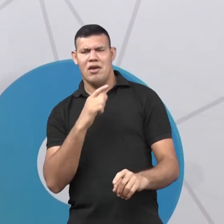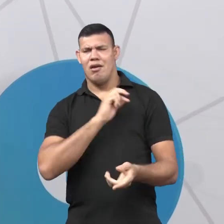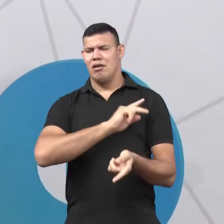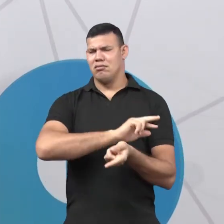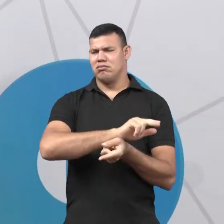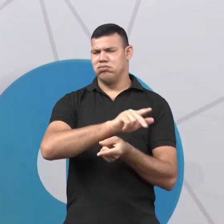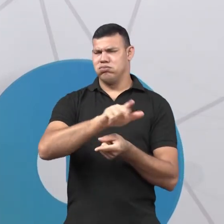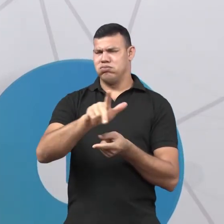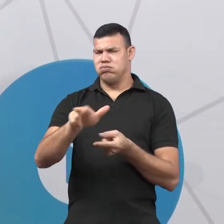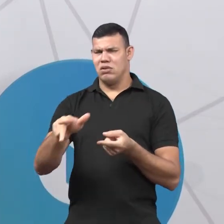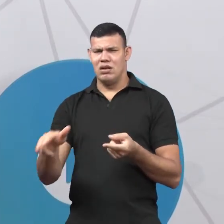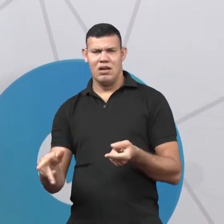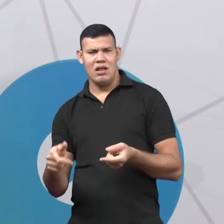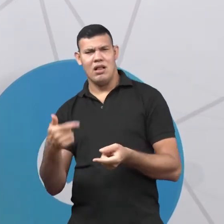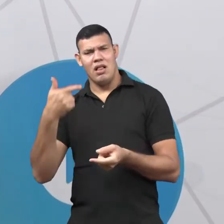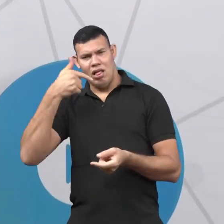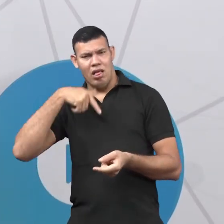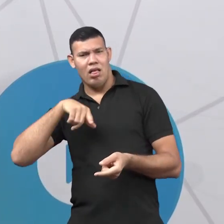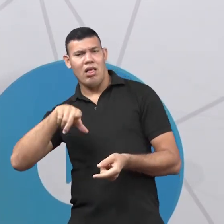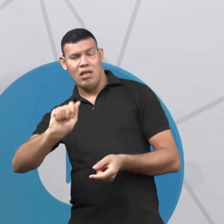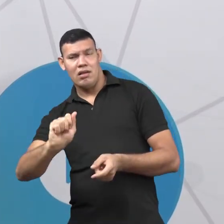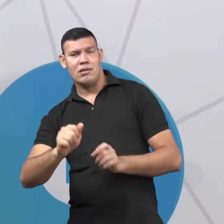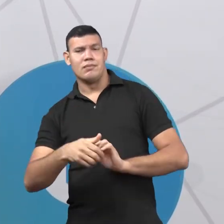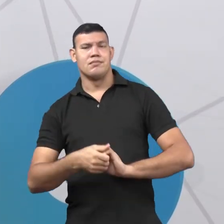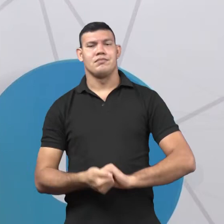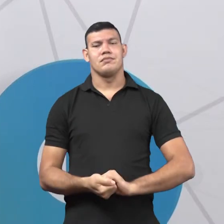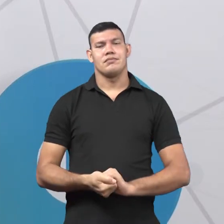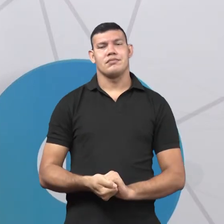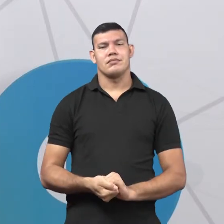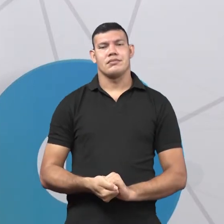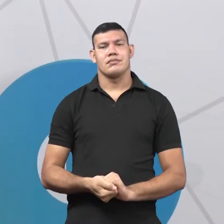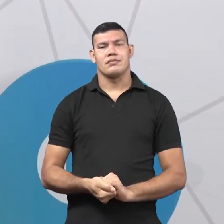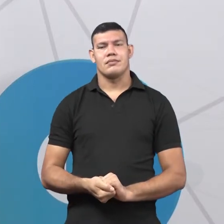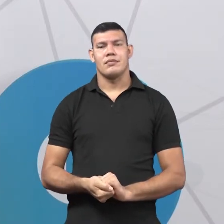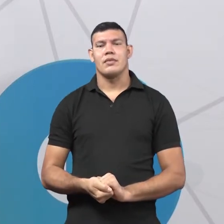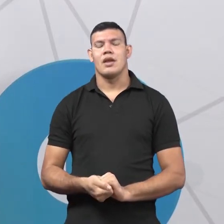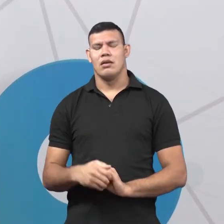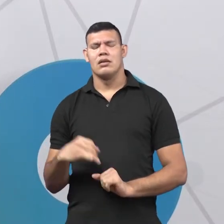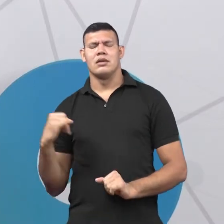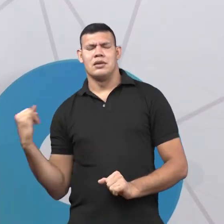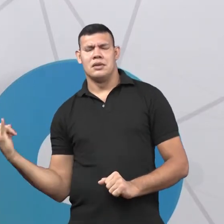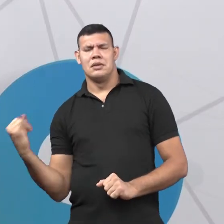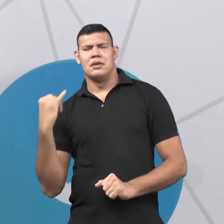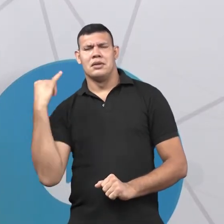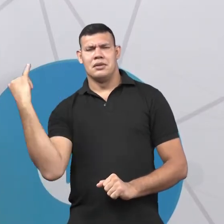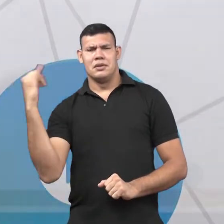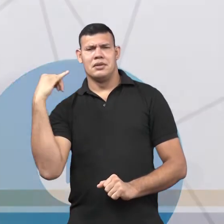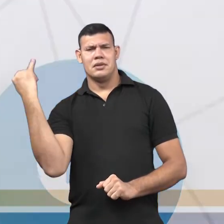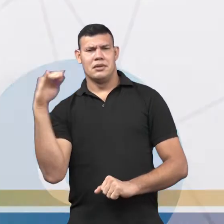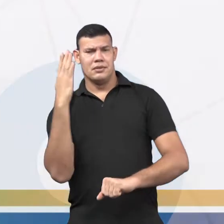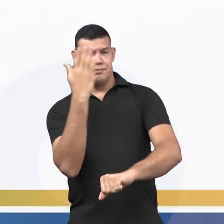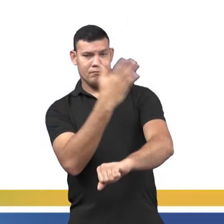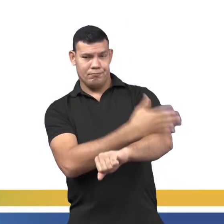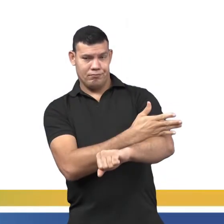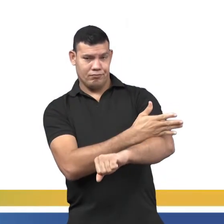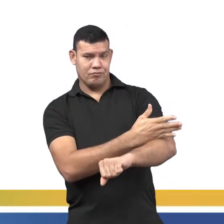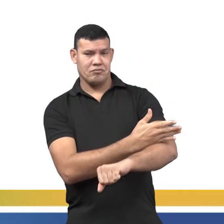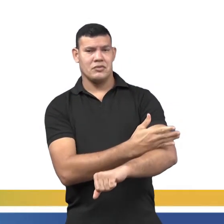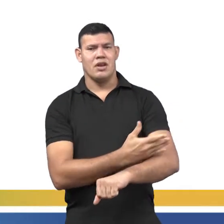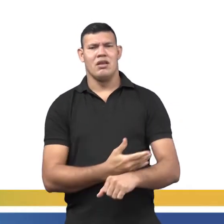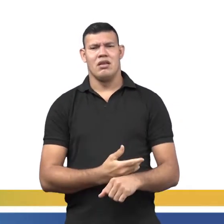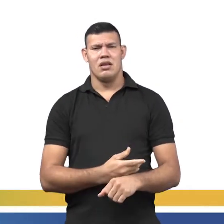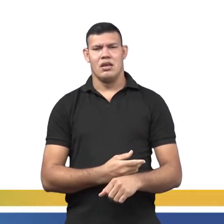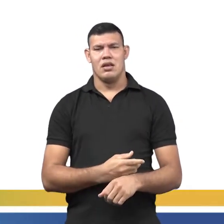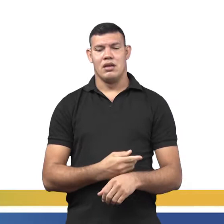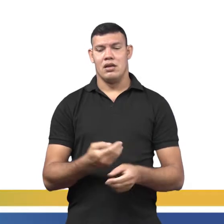e outros dialetos que também influenciaram, tá? Outra coisa importante que aconteceu também na fase do inglês médio foi uma divisão